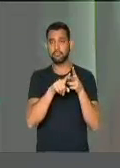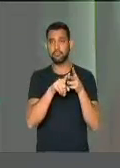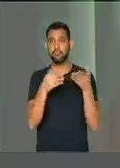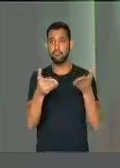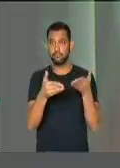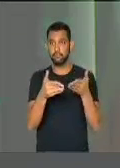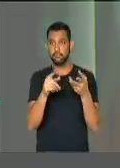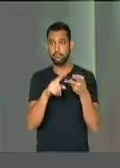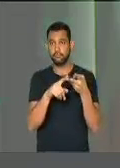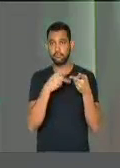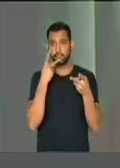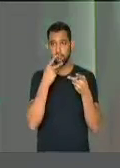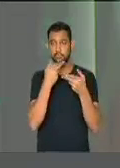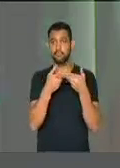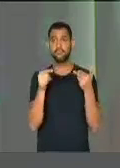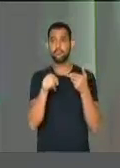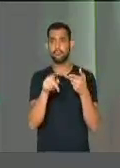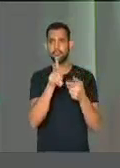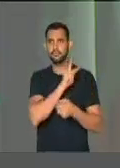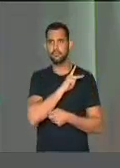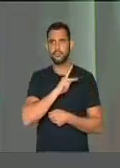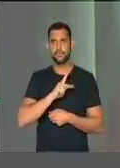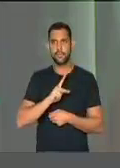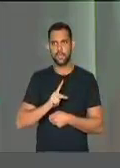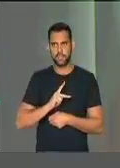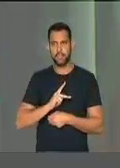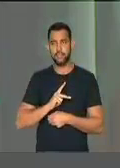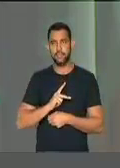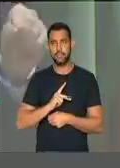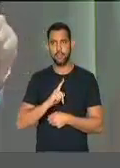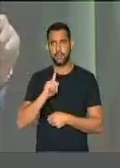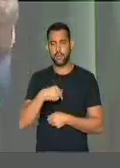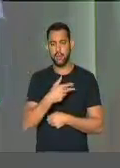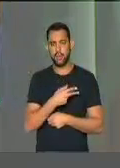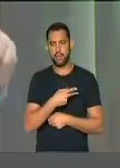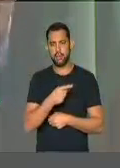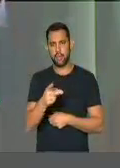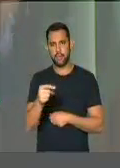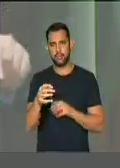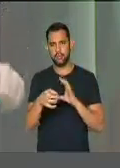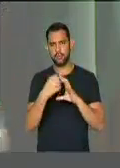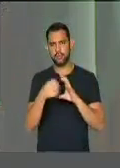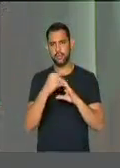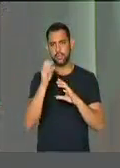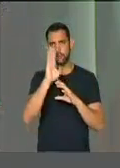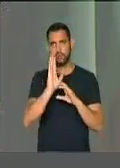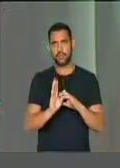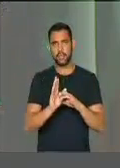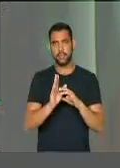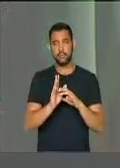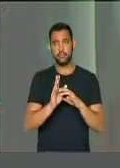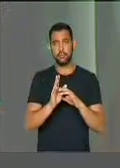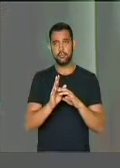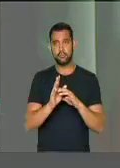Agora, se fala de presidentes eternos de partidos no Brasil,